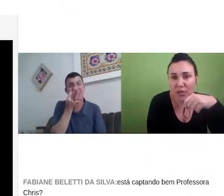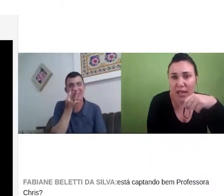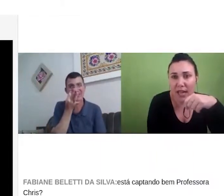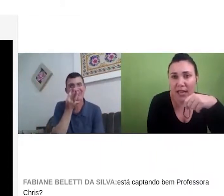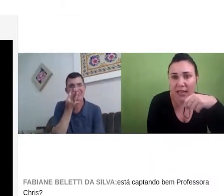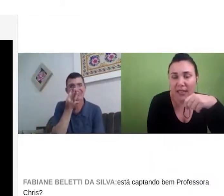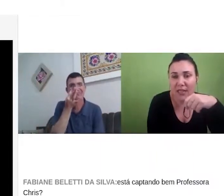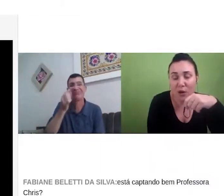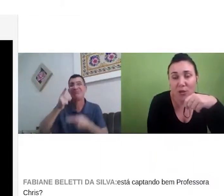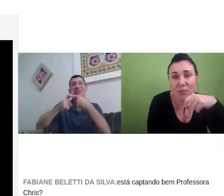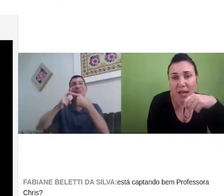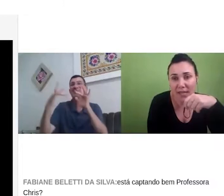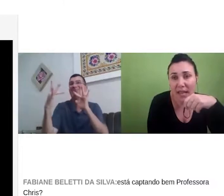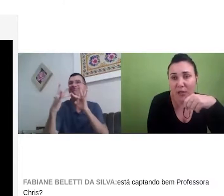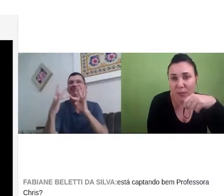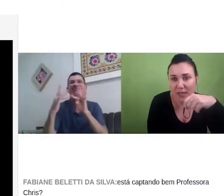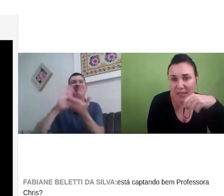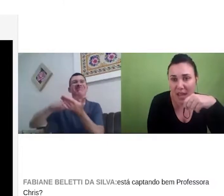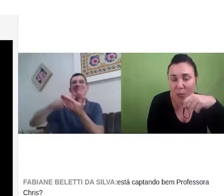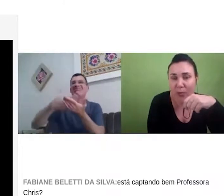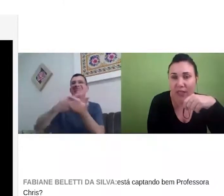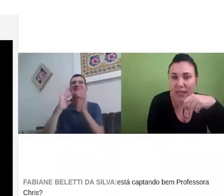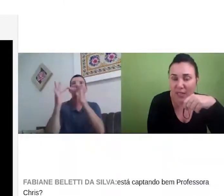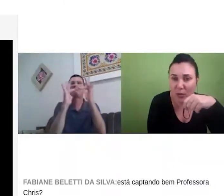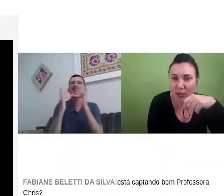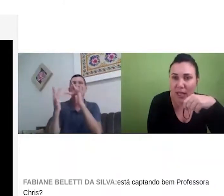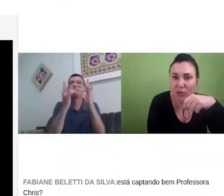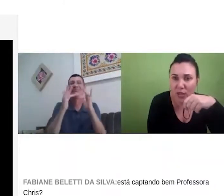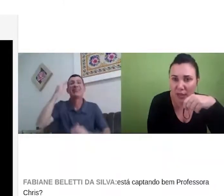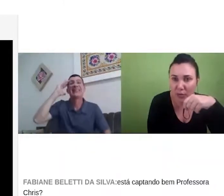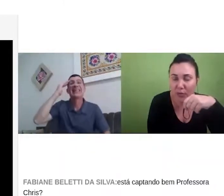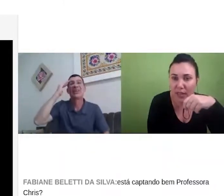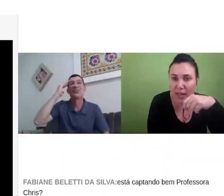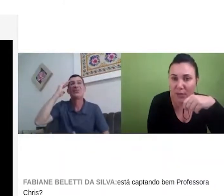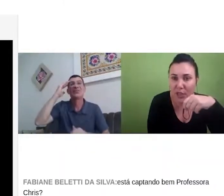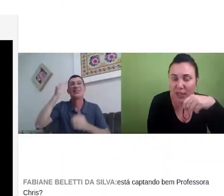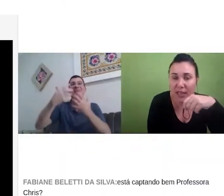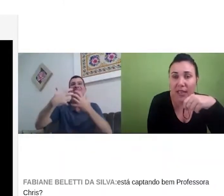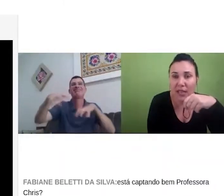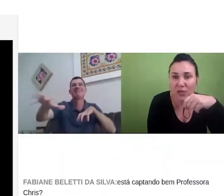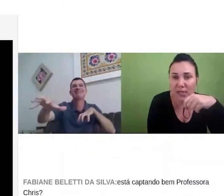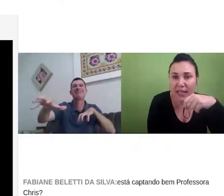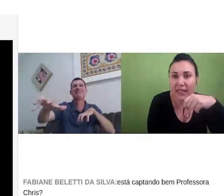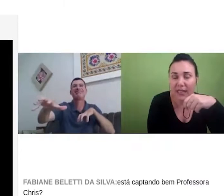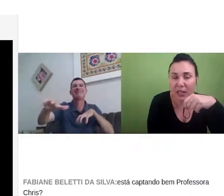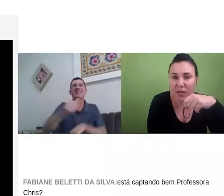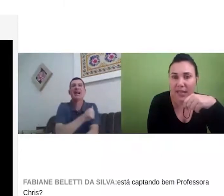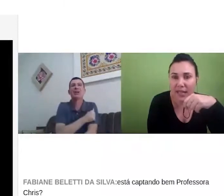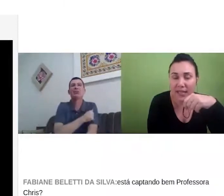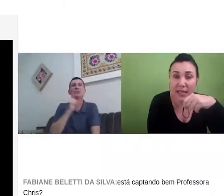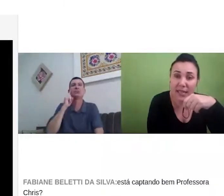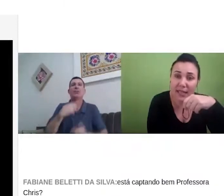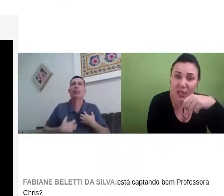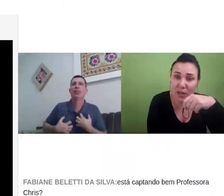surdos, né, eles gostam, é potencial, porque tem esse contato direto com o intérprete, né, eles conseguem entender com mais